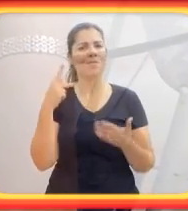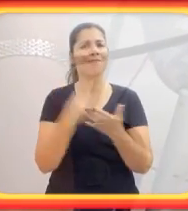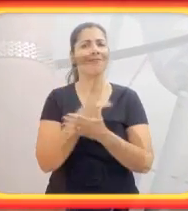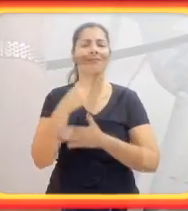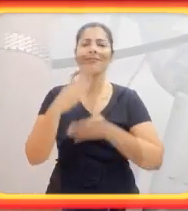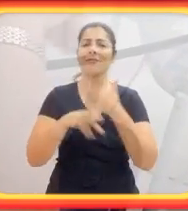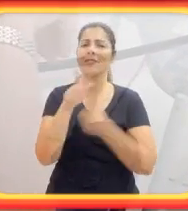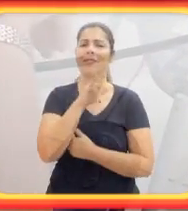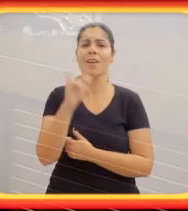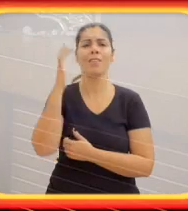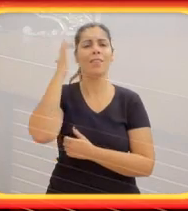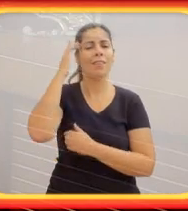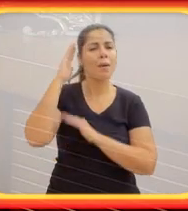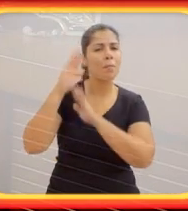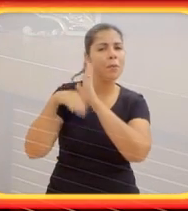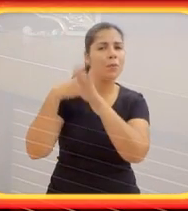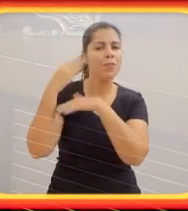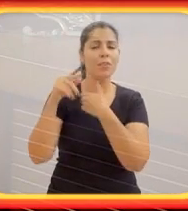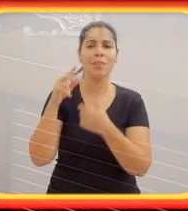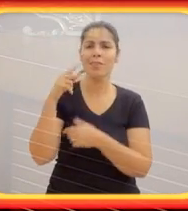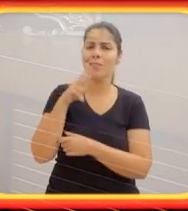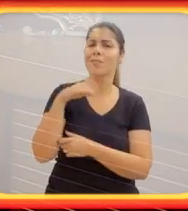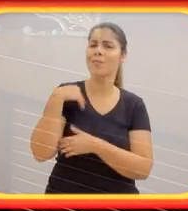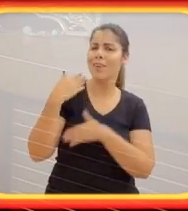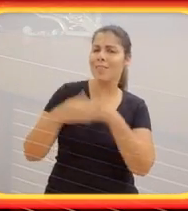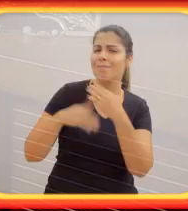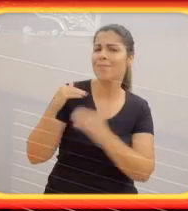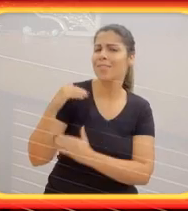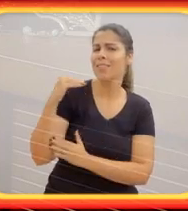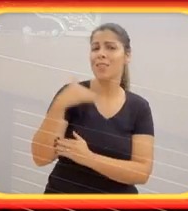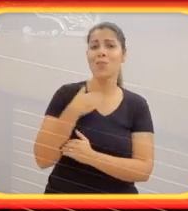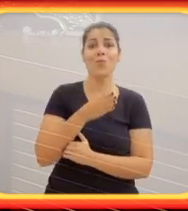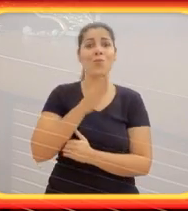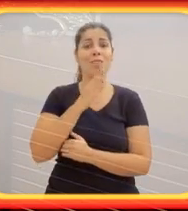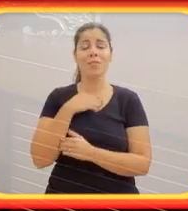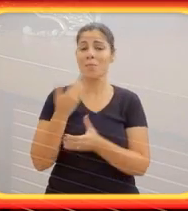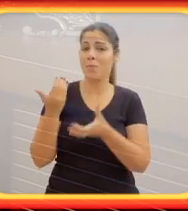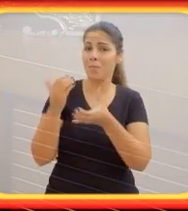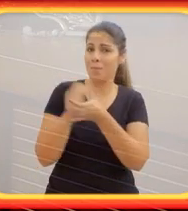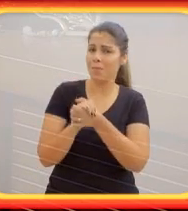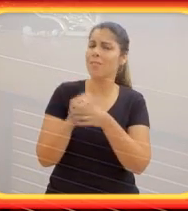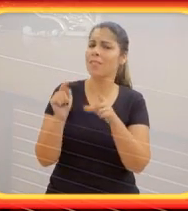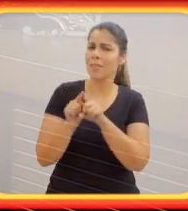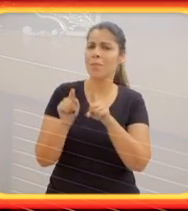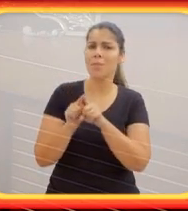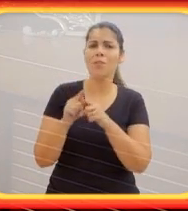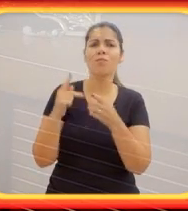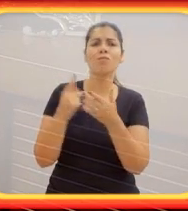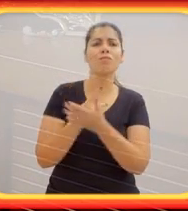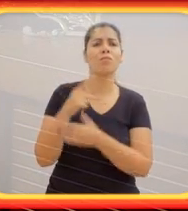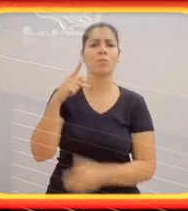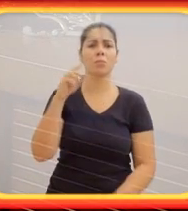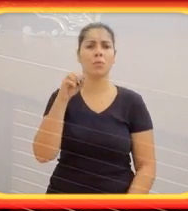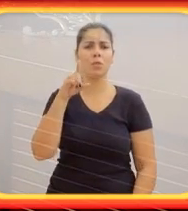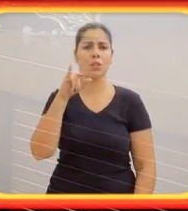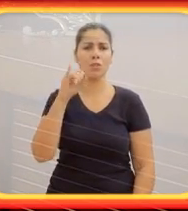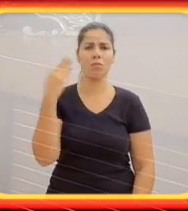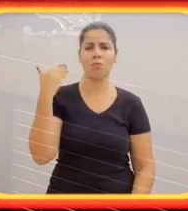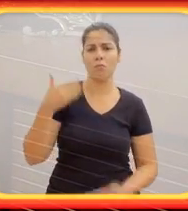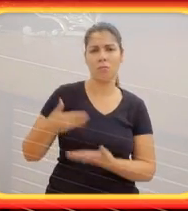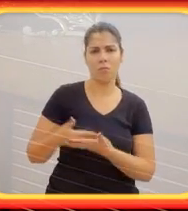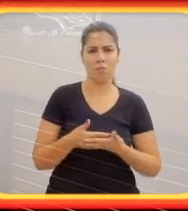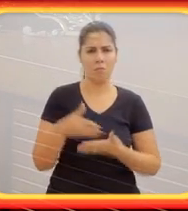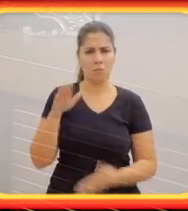idade. E as coisas vão acontecendo, você vai amadurecendo, você vai crescendo. E